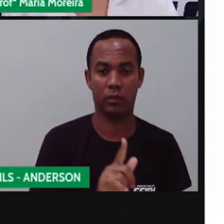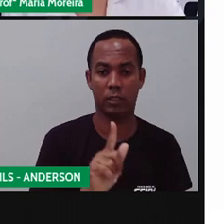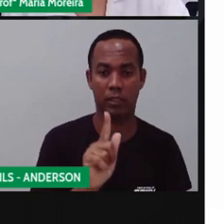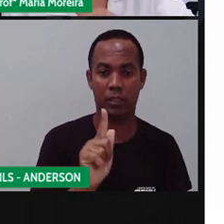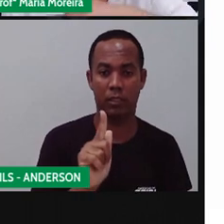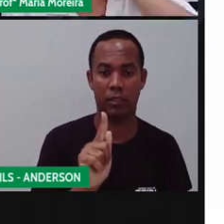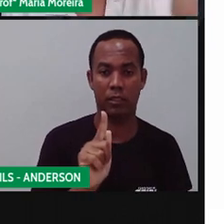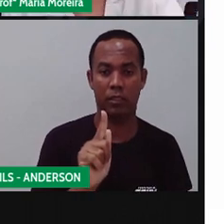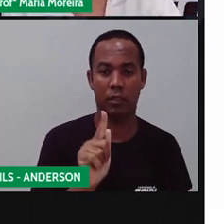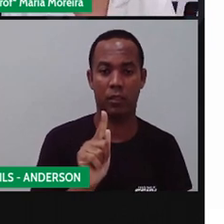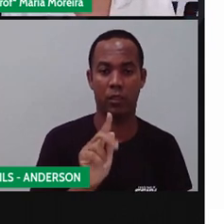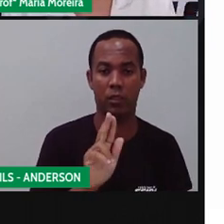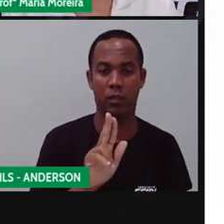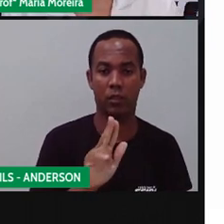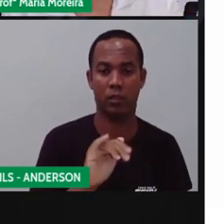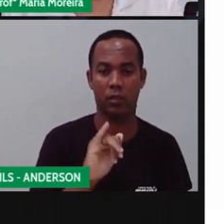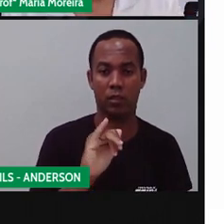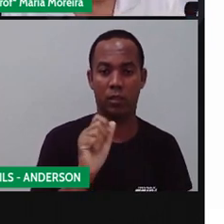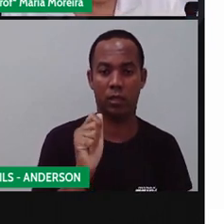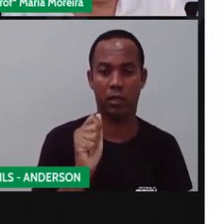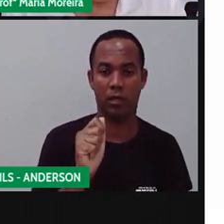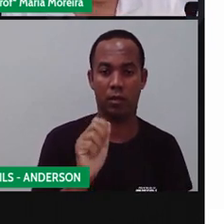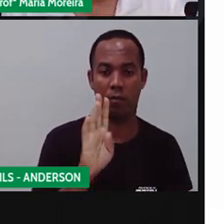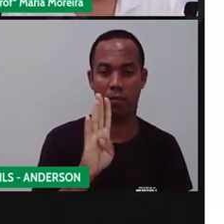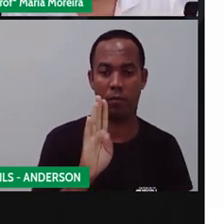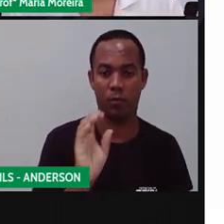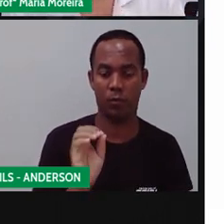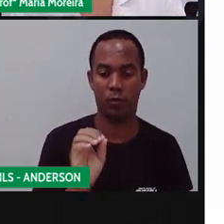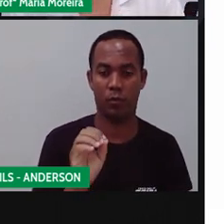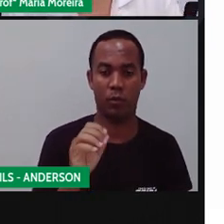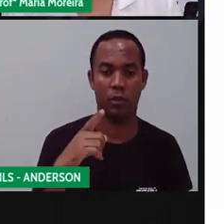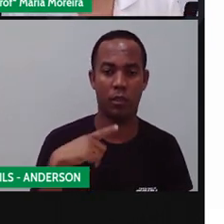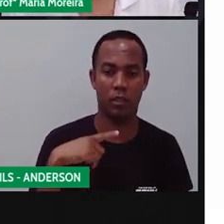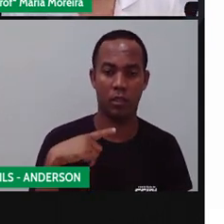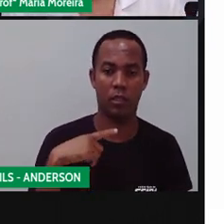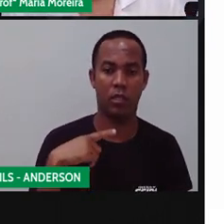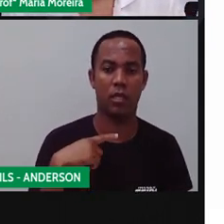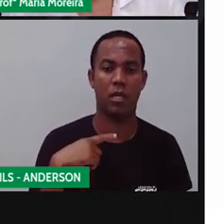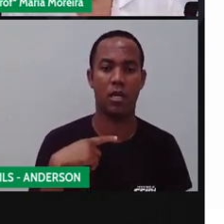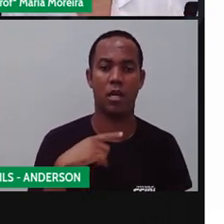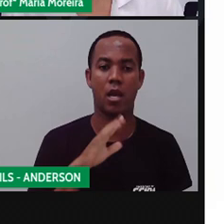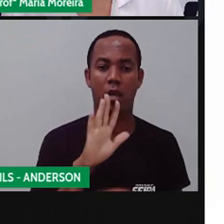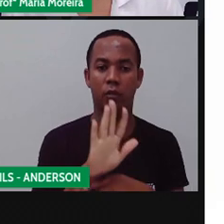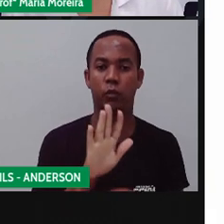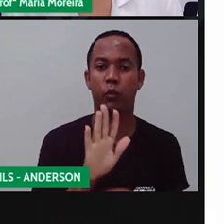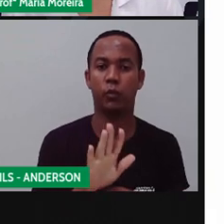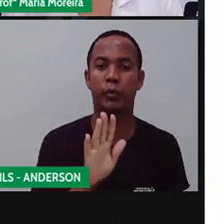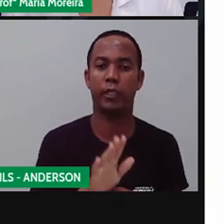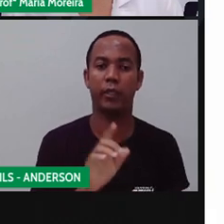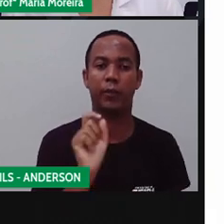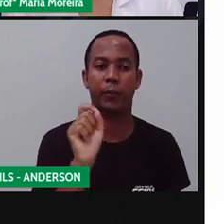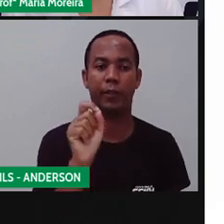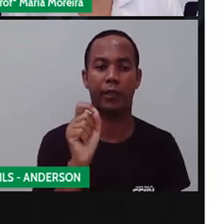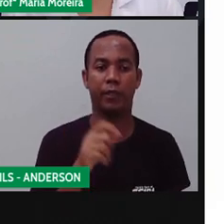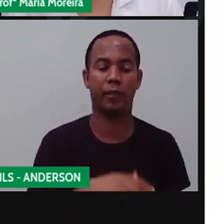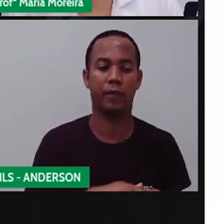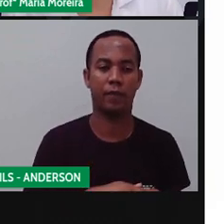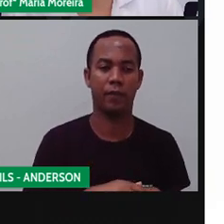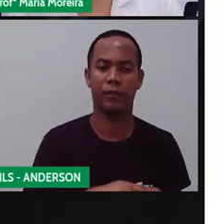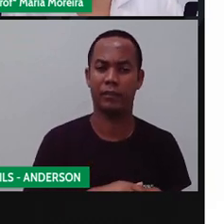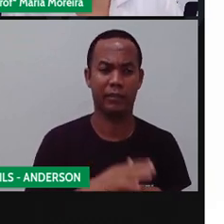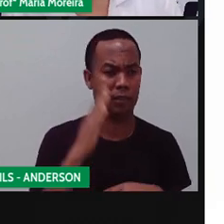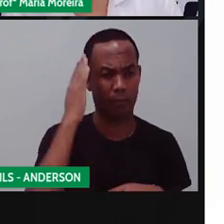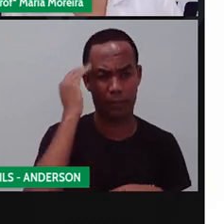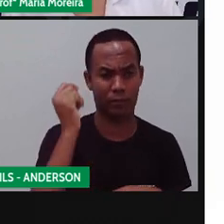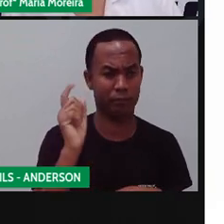que não se resume apenas esses seis, que a Pró trouxe aí, o quiabo, né? O quiabo serve para verminose, sabia